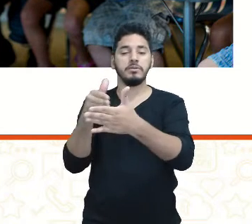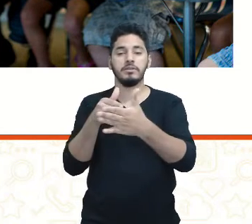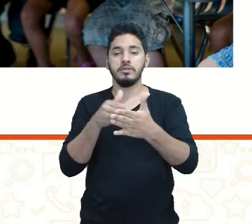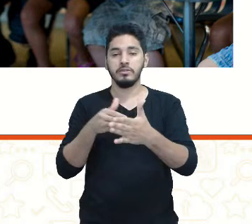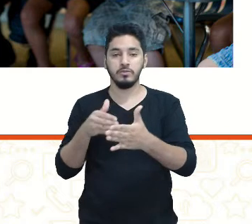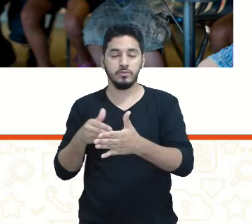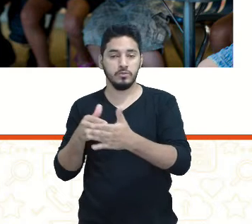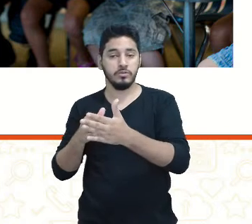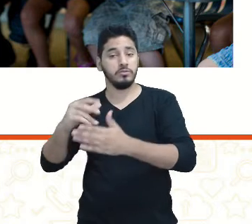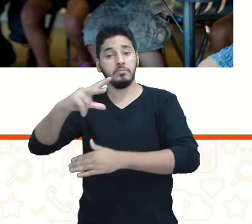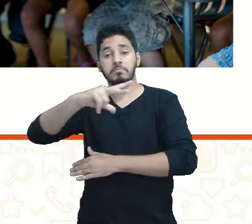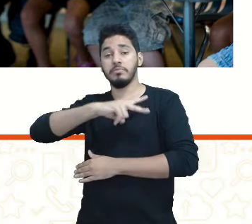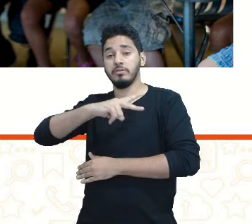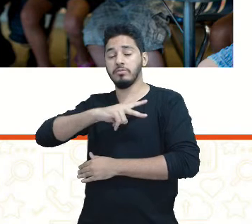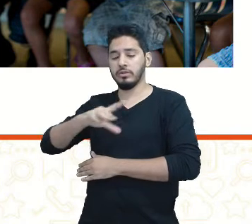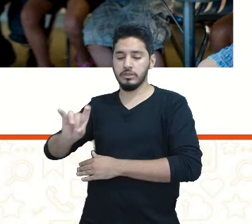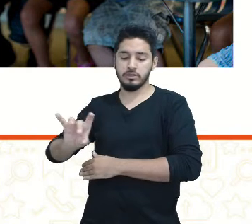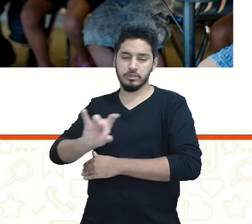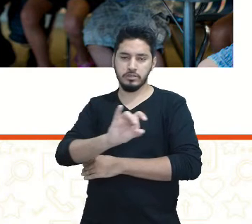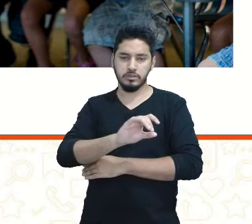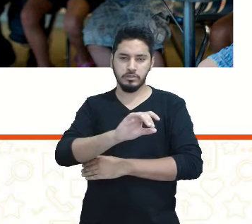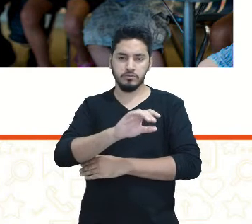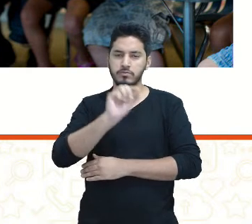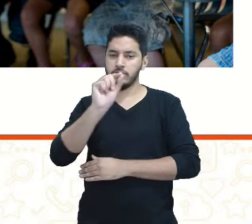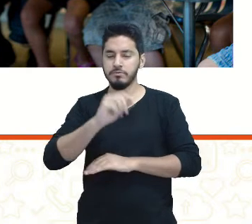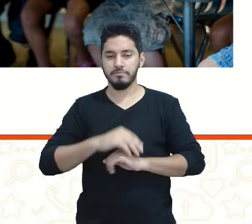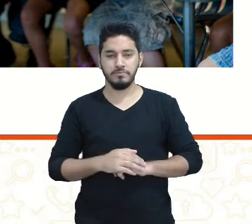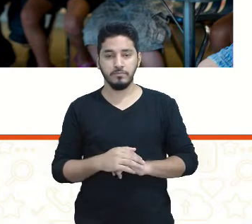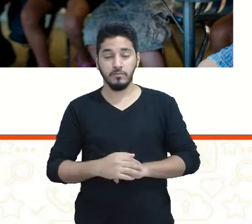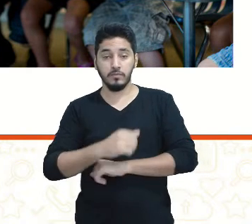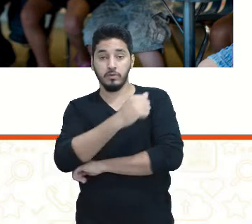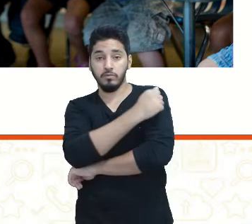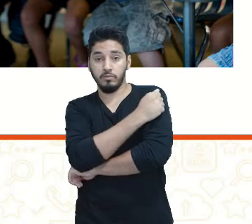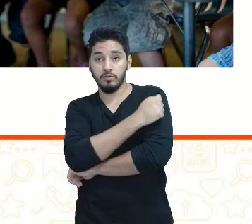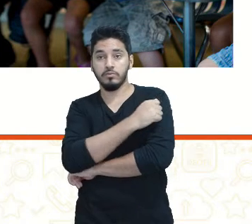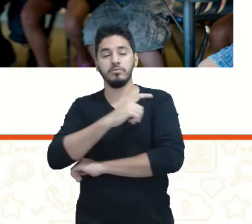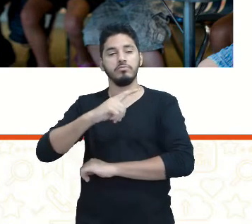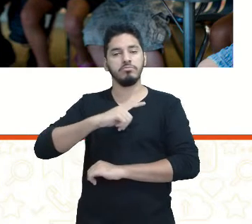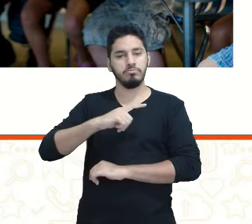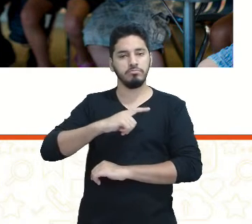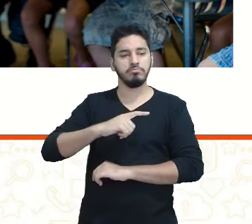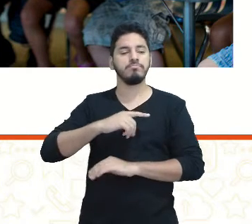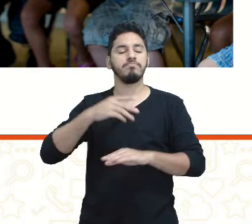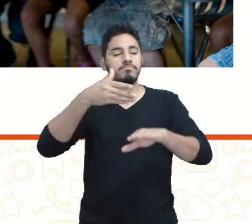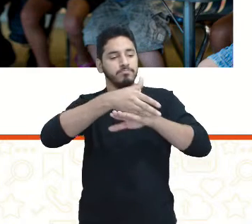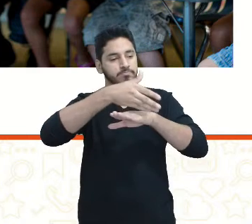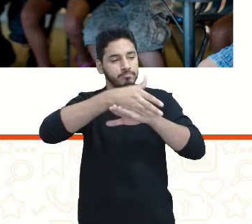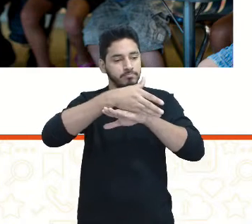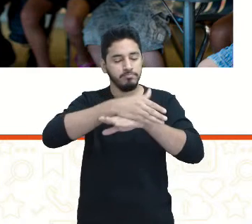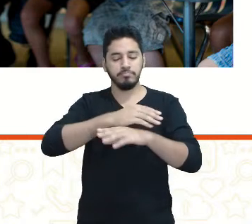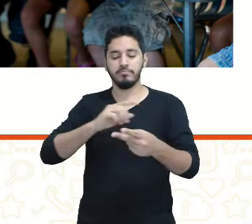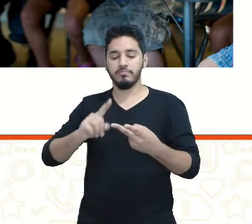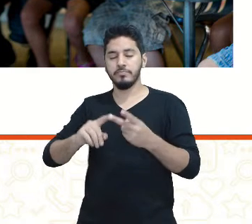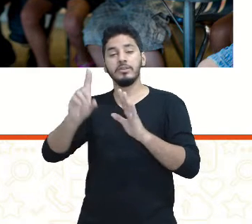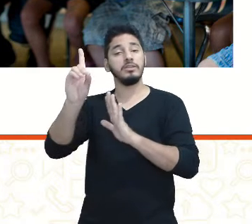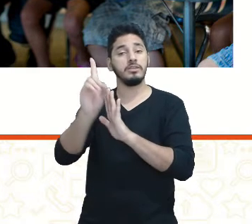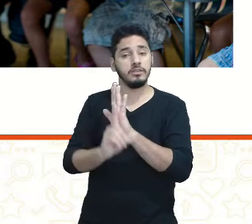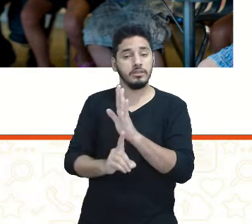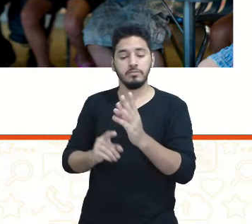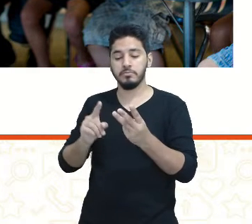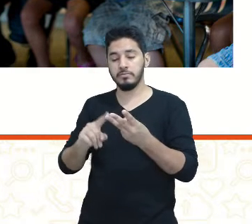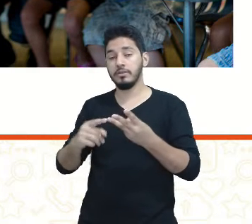e particularidades. Ou seja, o estudante, ele tem acesso, o estudante, ele tem direito e ele